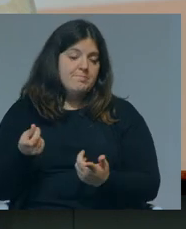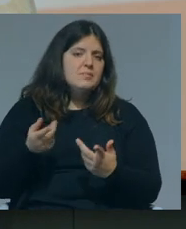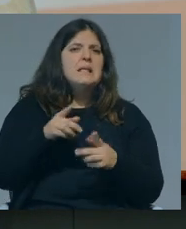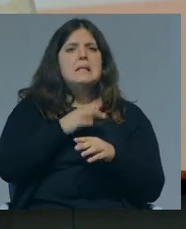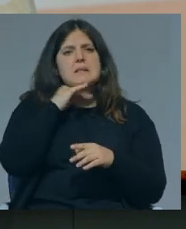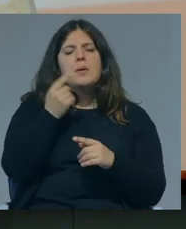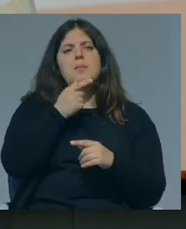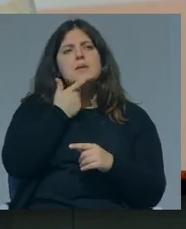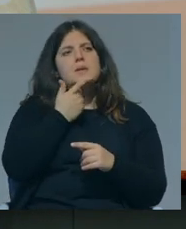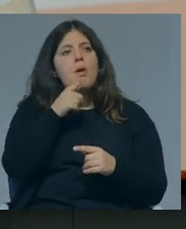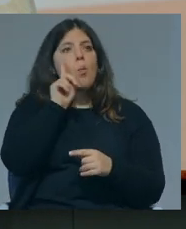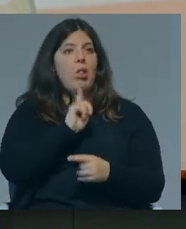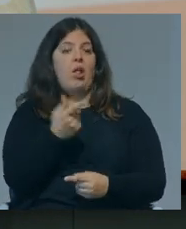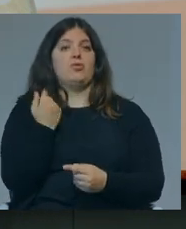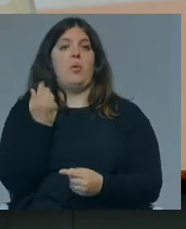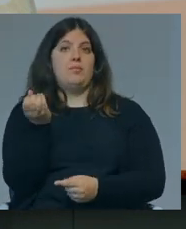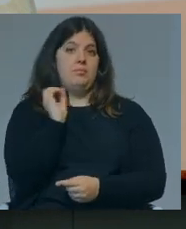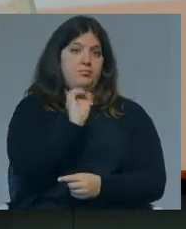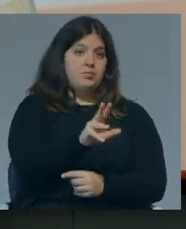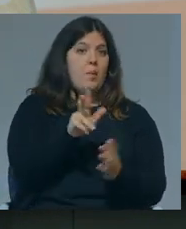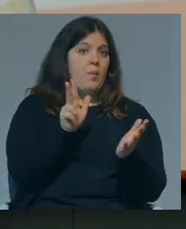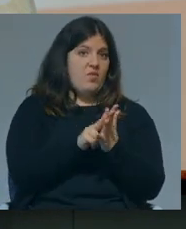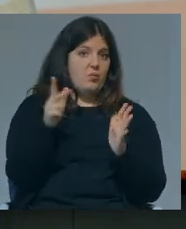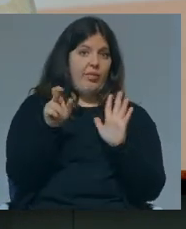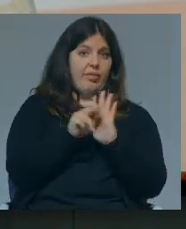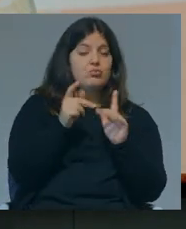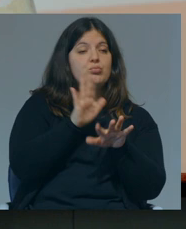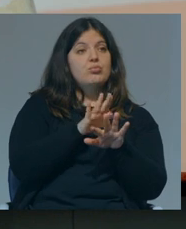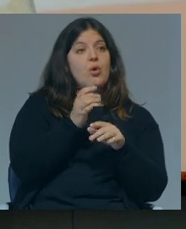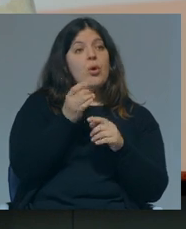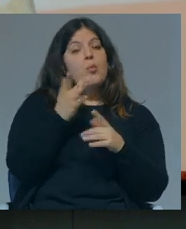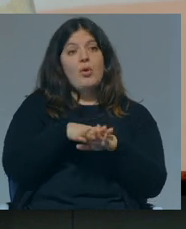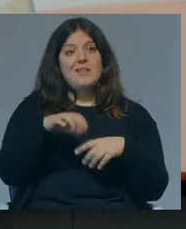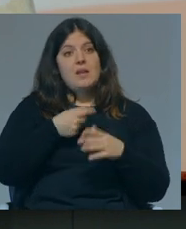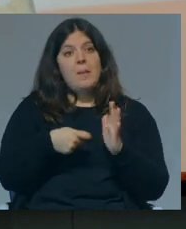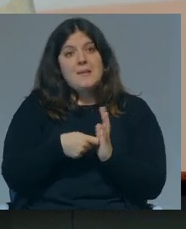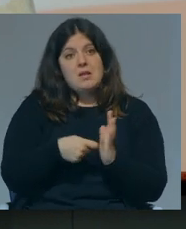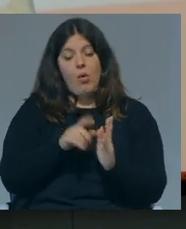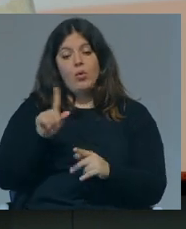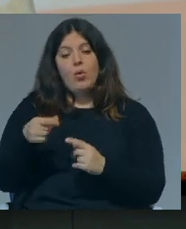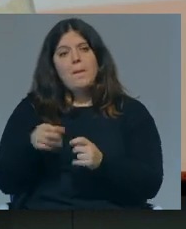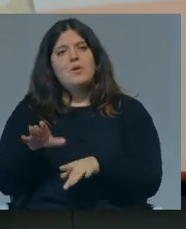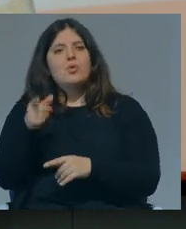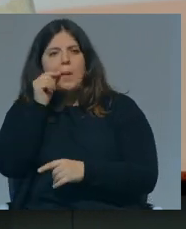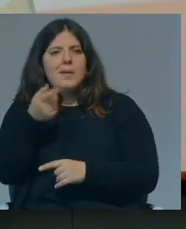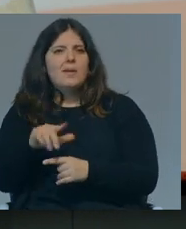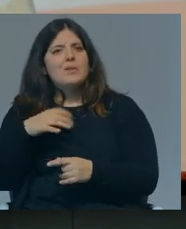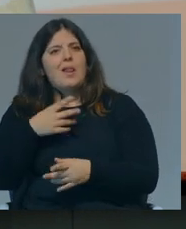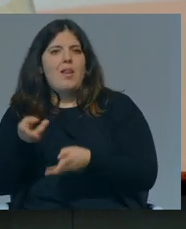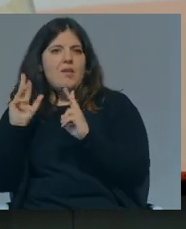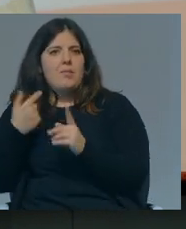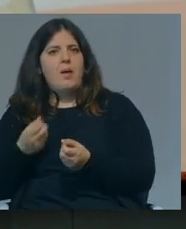como, não só as mulheres submetem menos por sentirem essa pressão, como os homens se sentem muito mais livres para submeter mais.